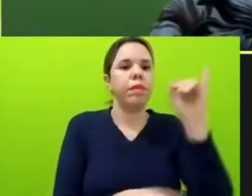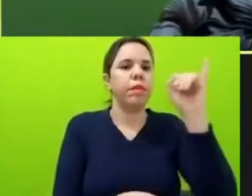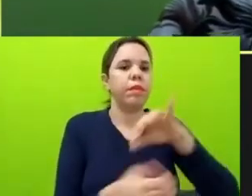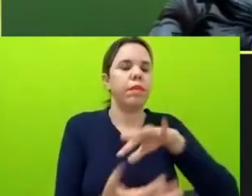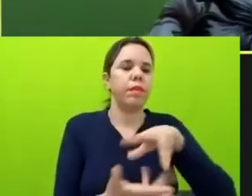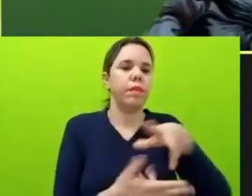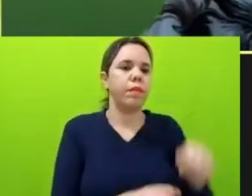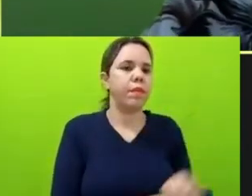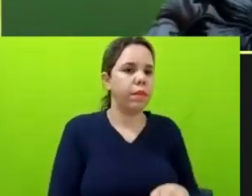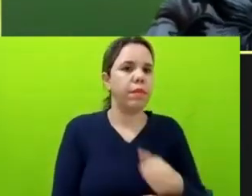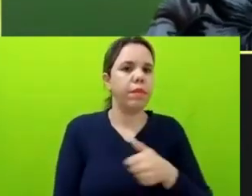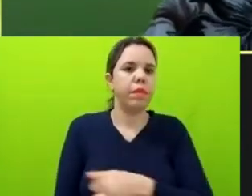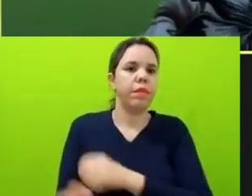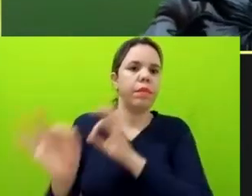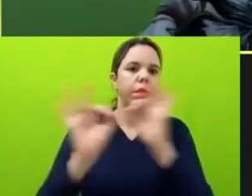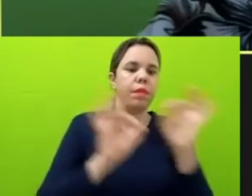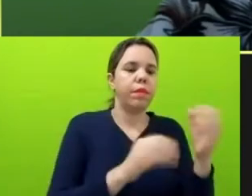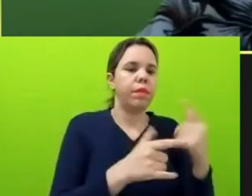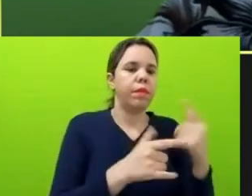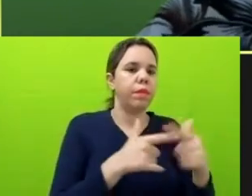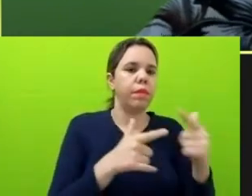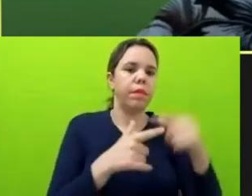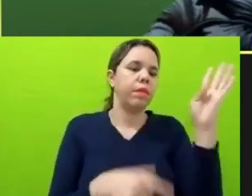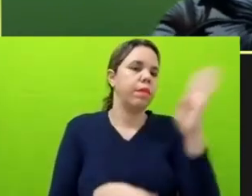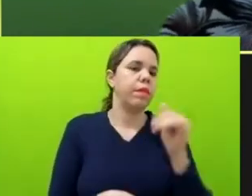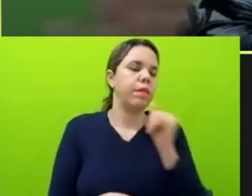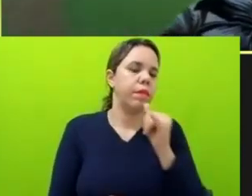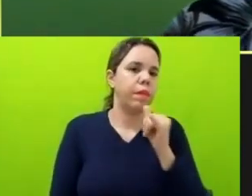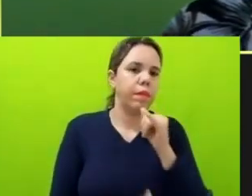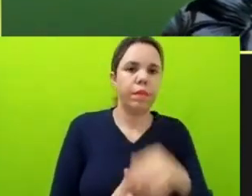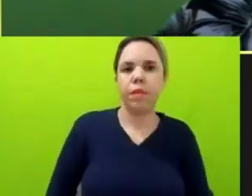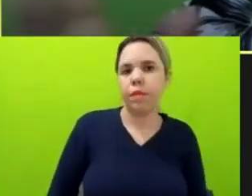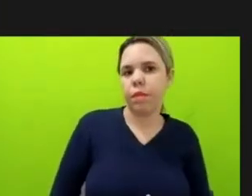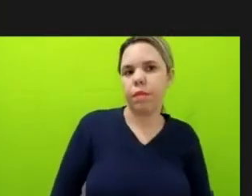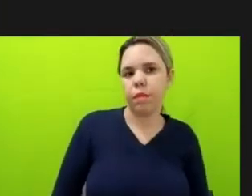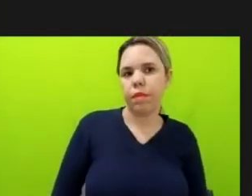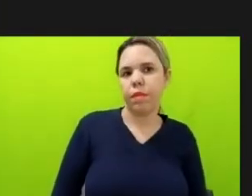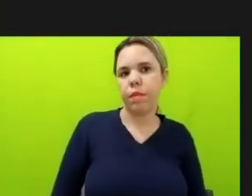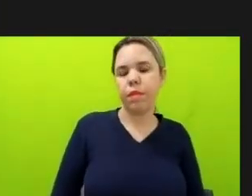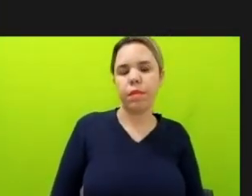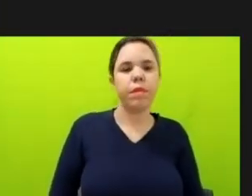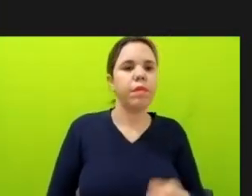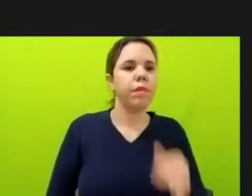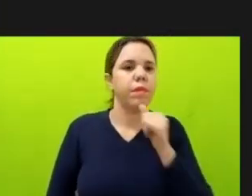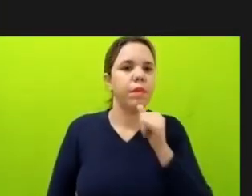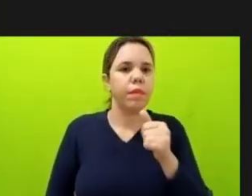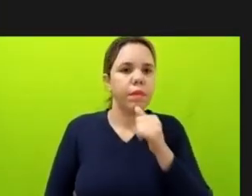acompanhando a situação do Brasil. Por exemplo, no caso... Eu vou dar só um exemplo. No caso dos indígenas,